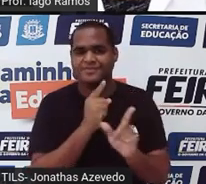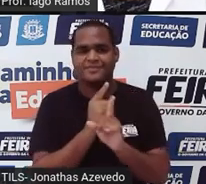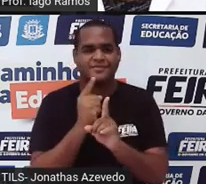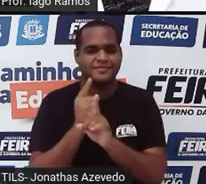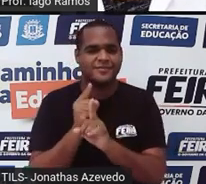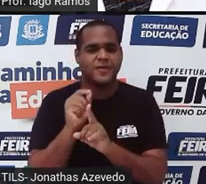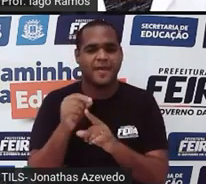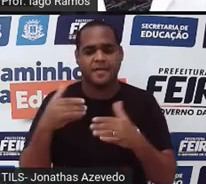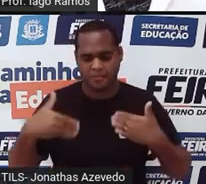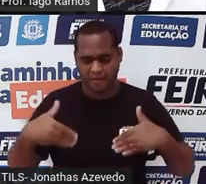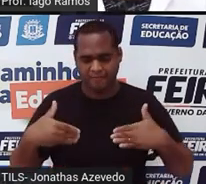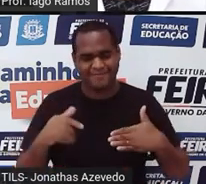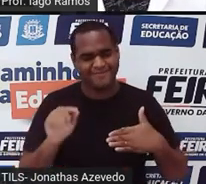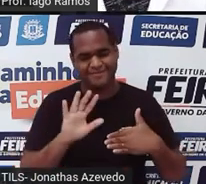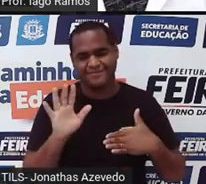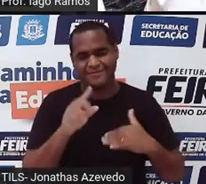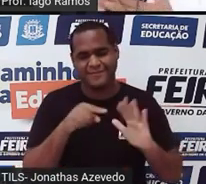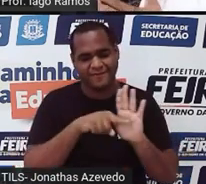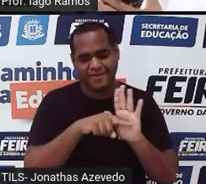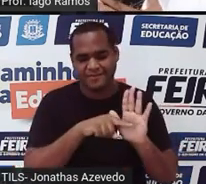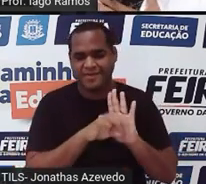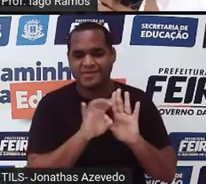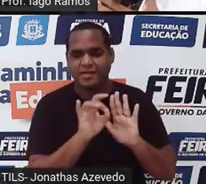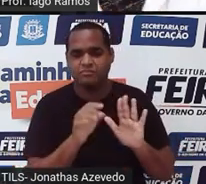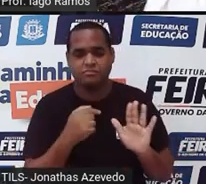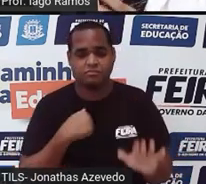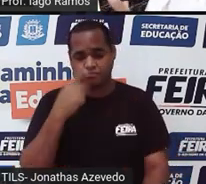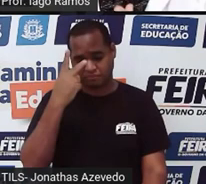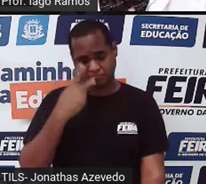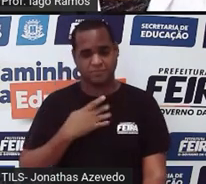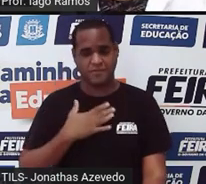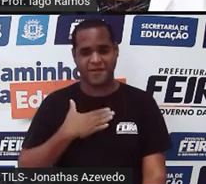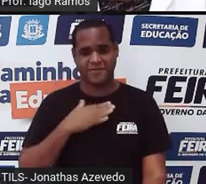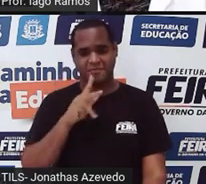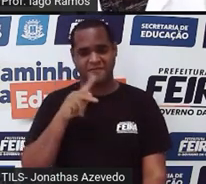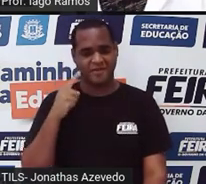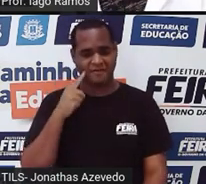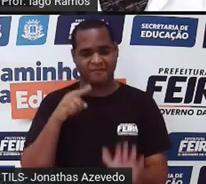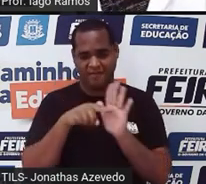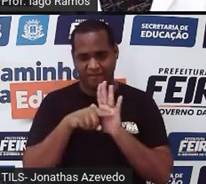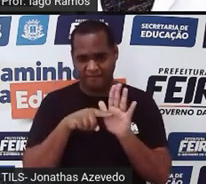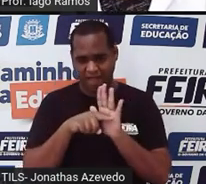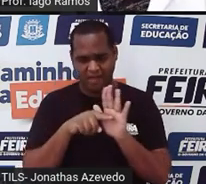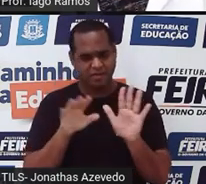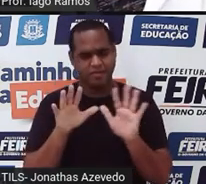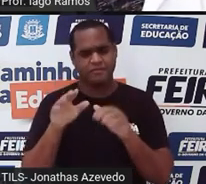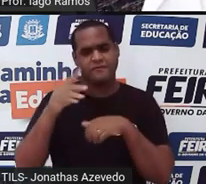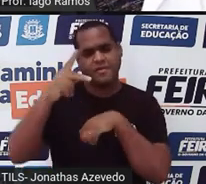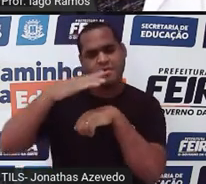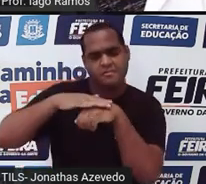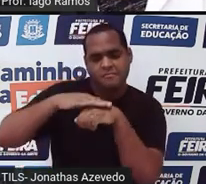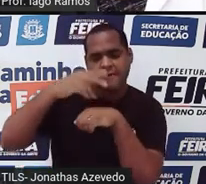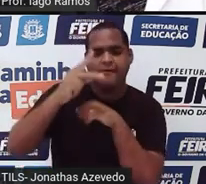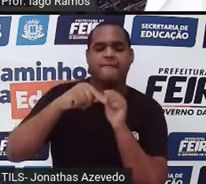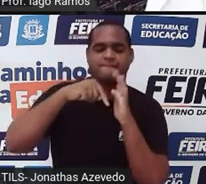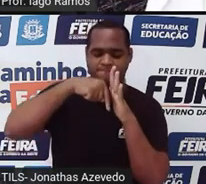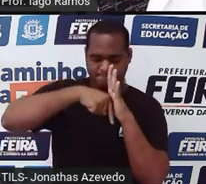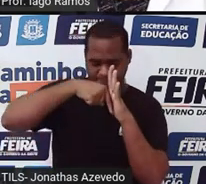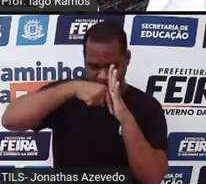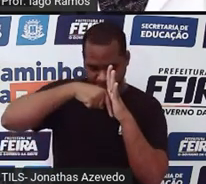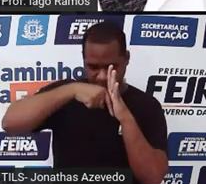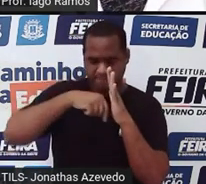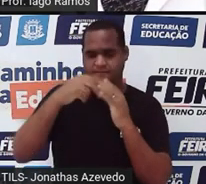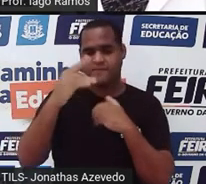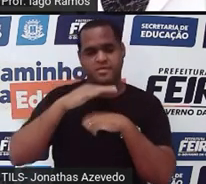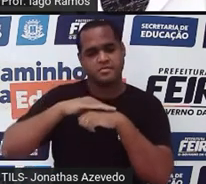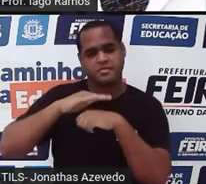avaliação de fazer prova. E nem sou eu, o professor, que vou avaliar você. É você que vai avaliar você mesmo. Tá?